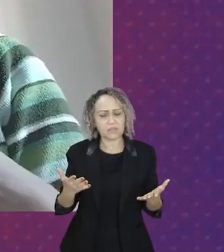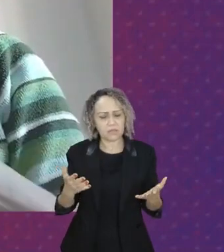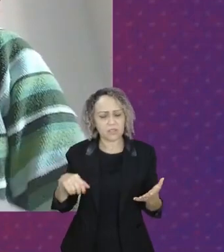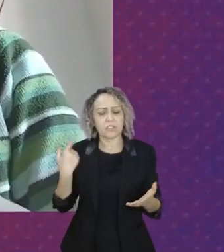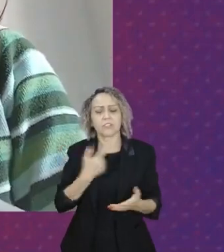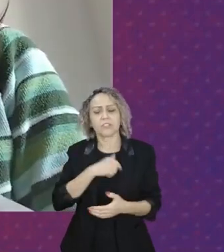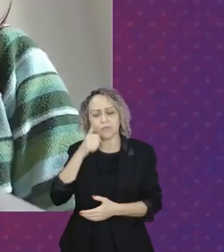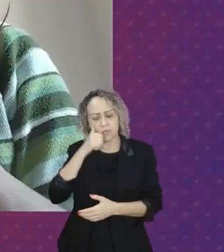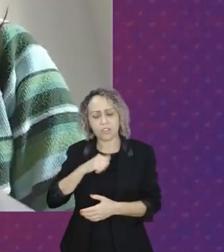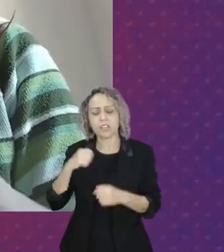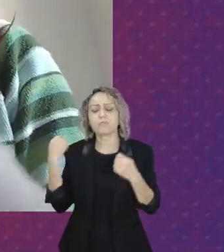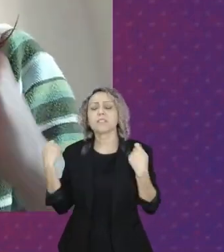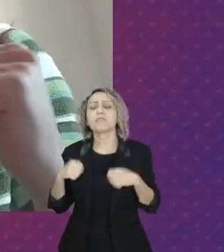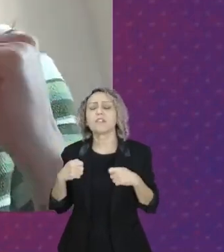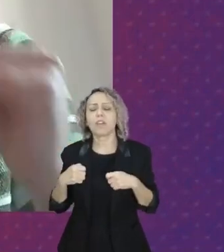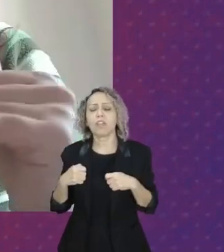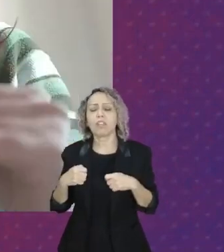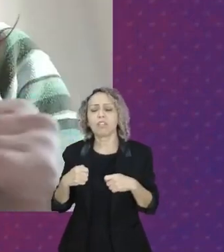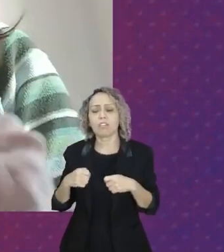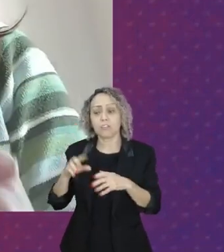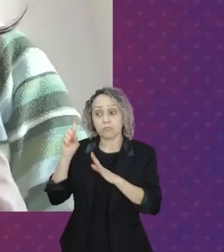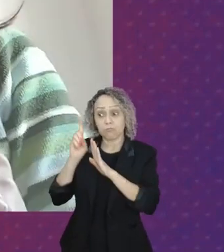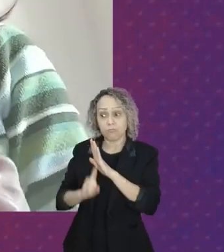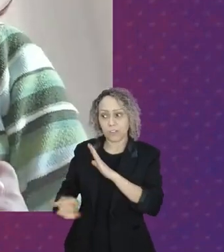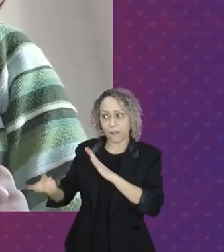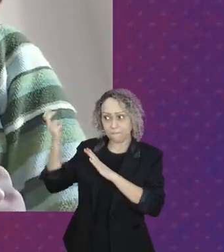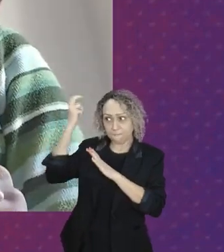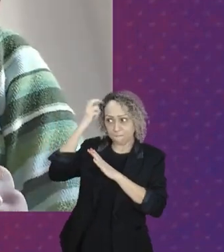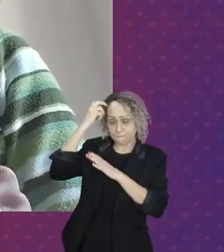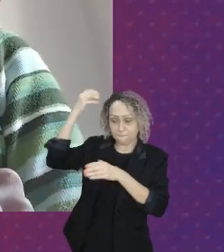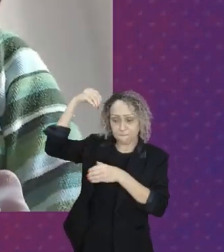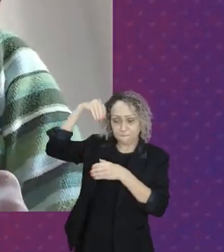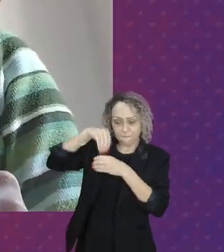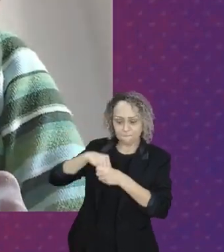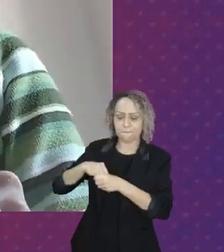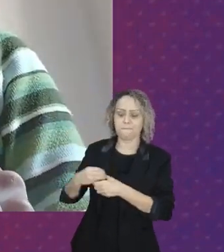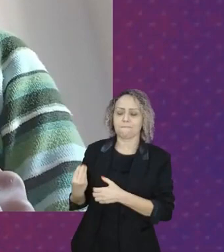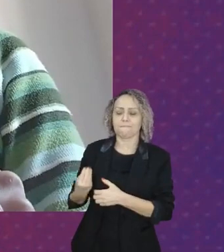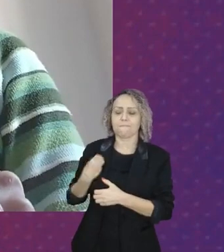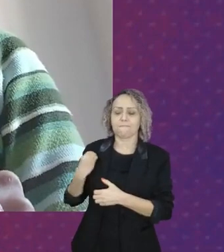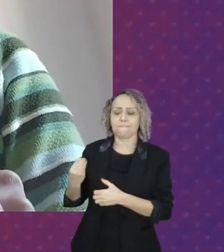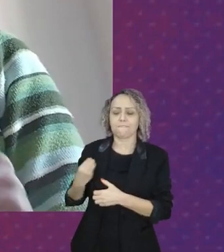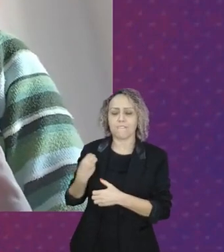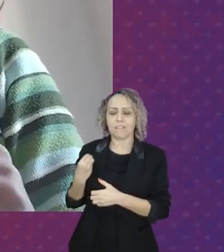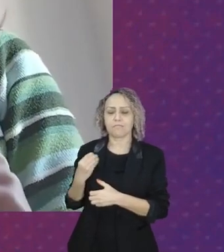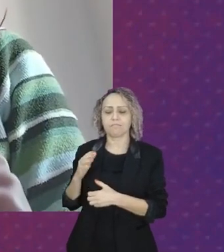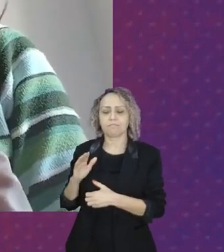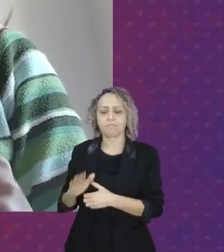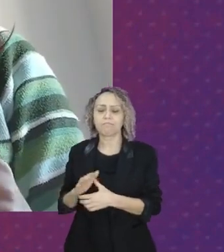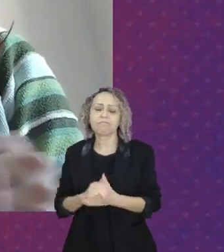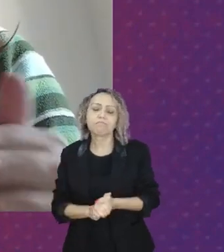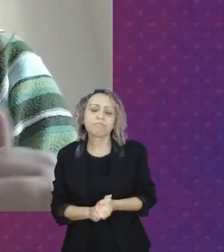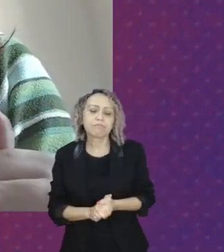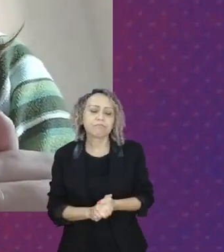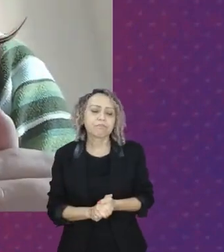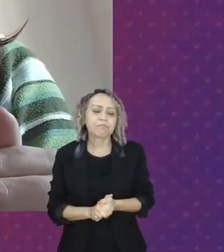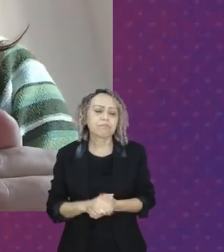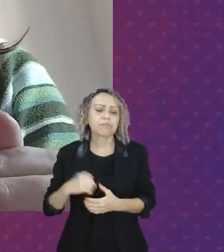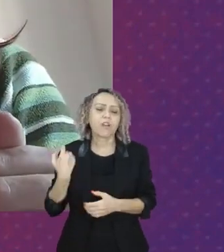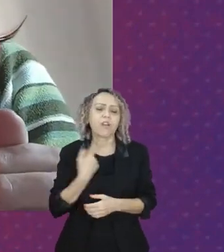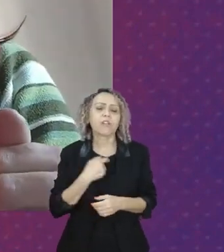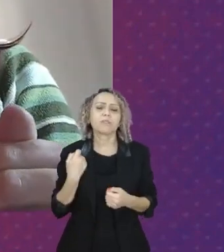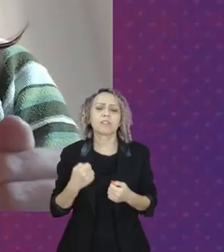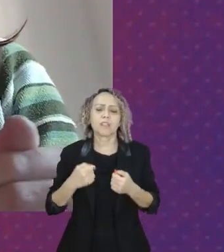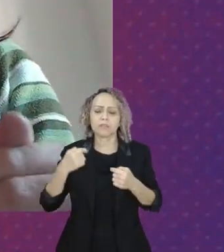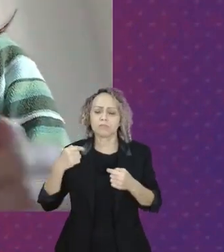precisa ter o direito à cultura no nosso horizonte. Então, precisamos falar mais sobre o